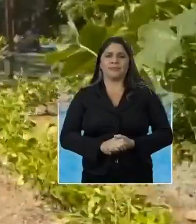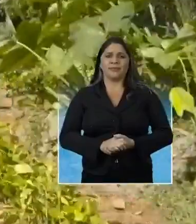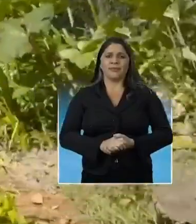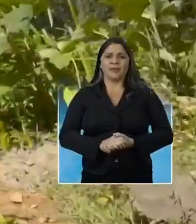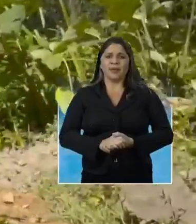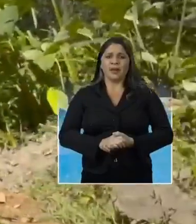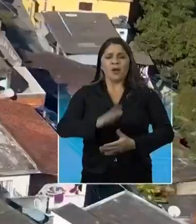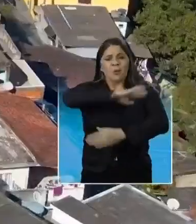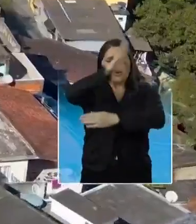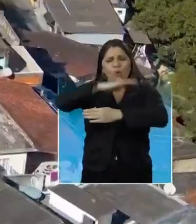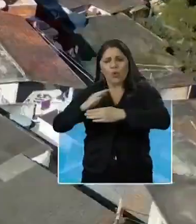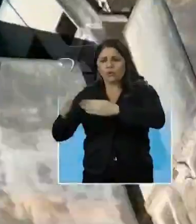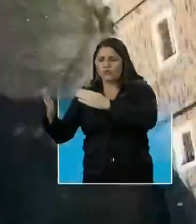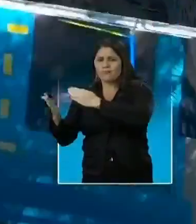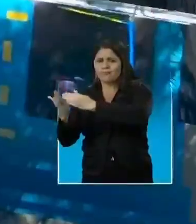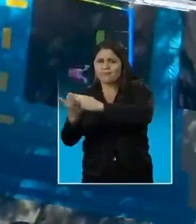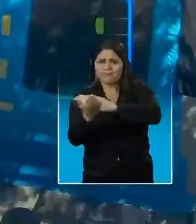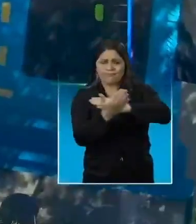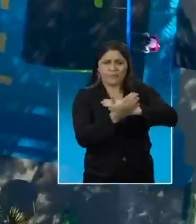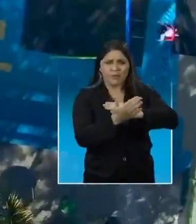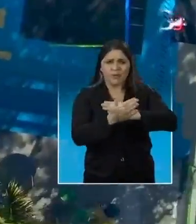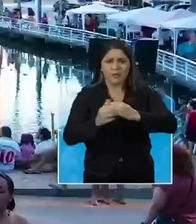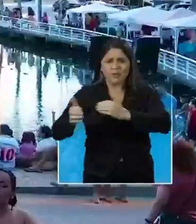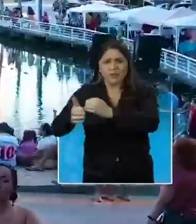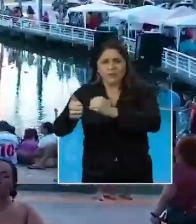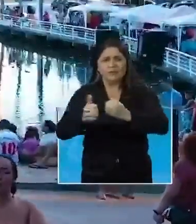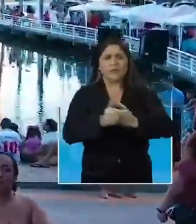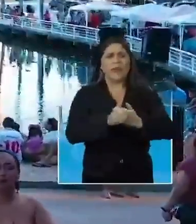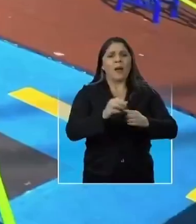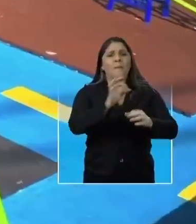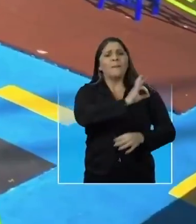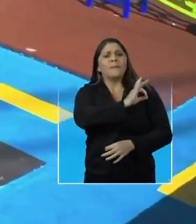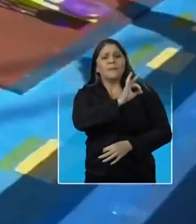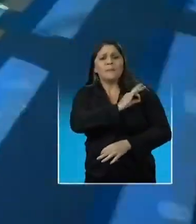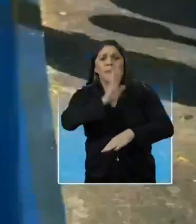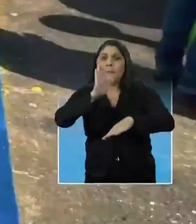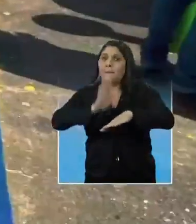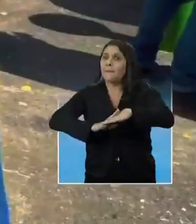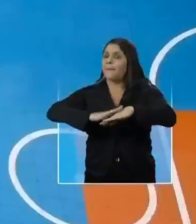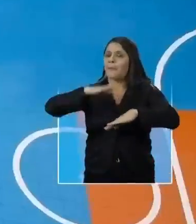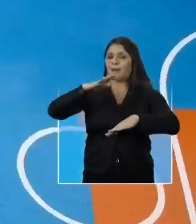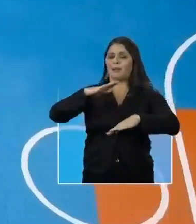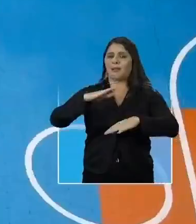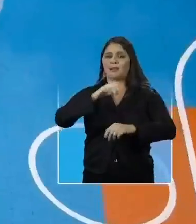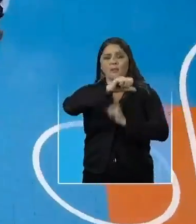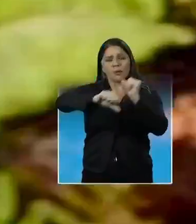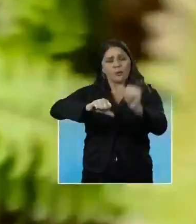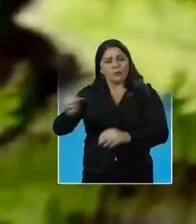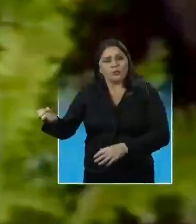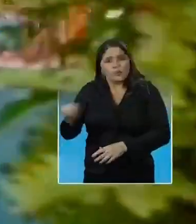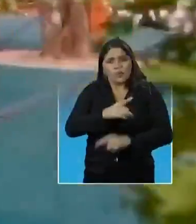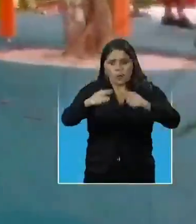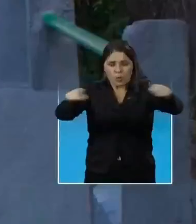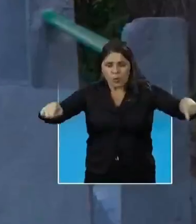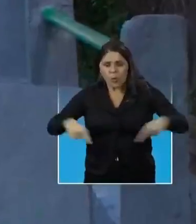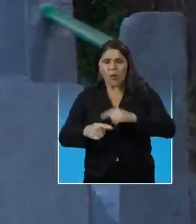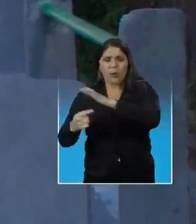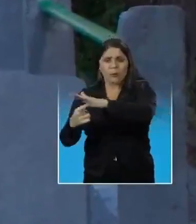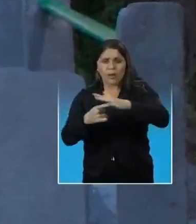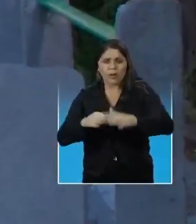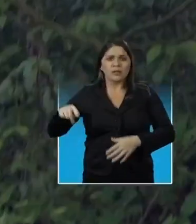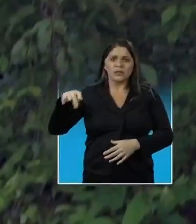contenção das encostas e da drenagem, a prefeitura fez muito mais. Revitalizou quadras, praças,